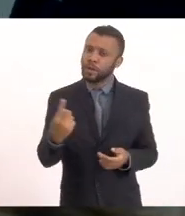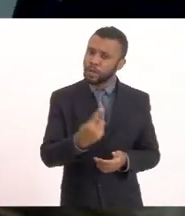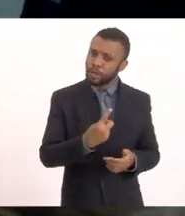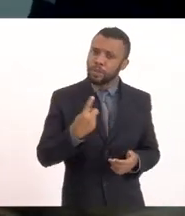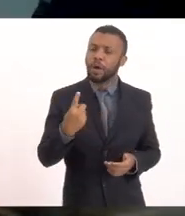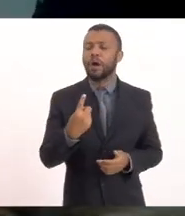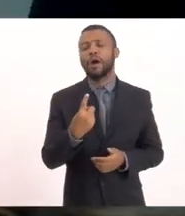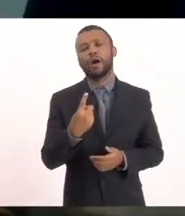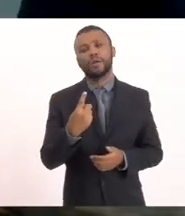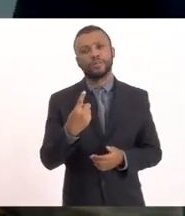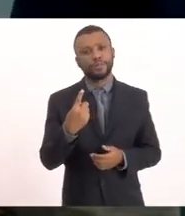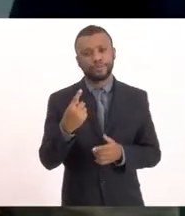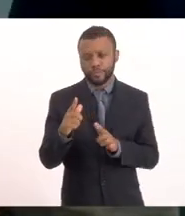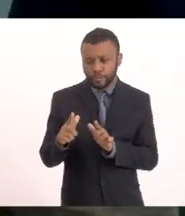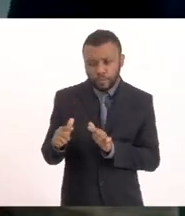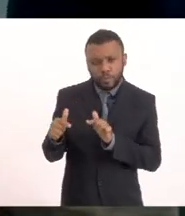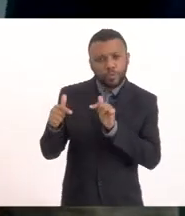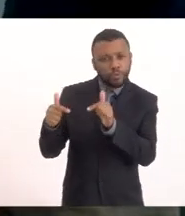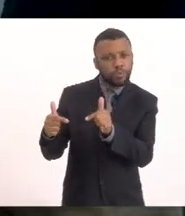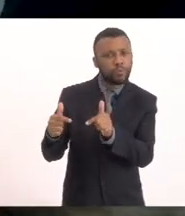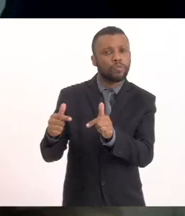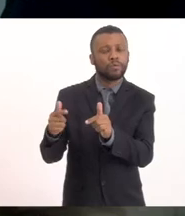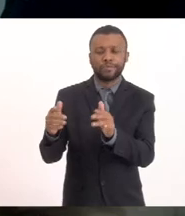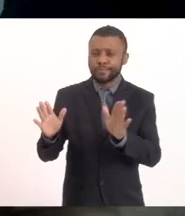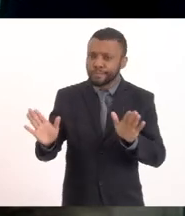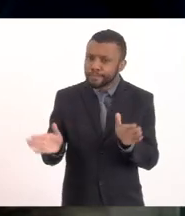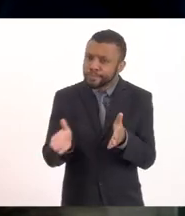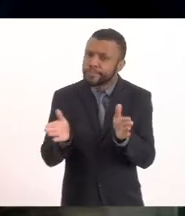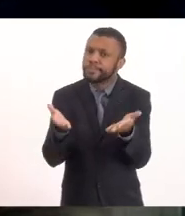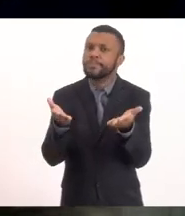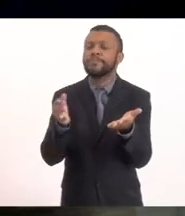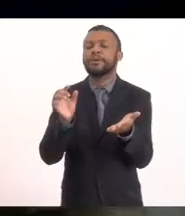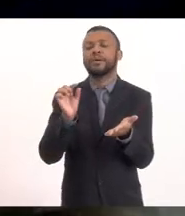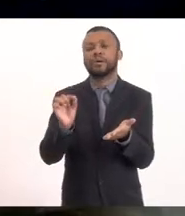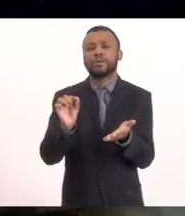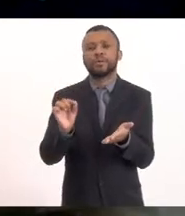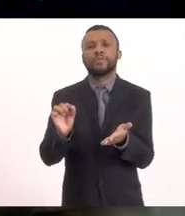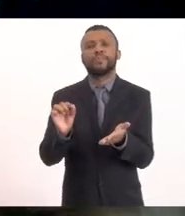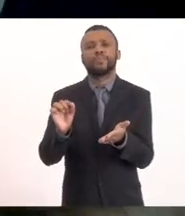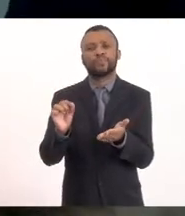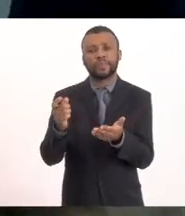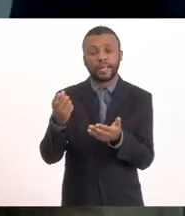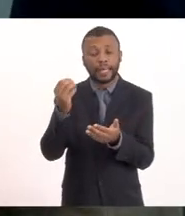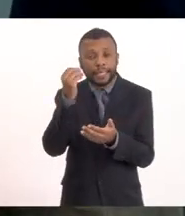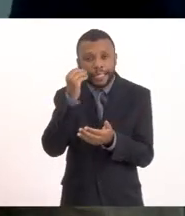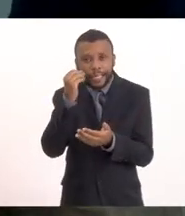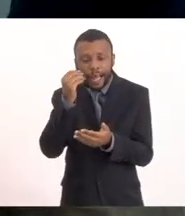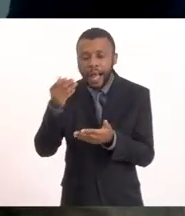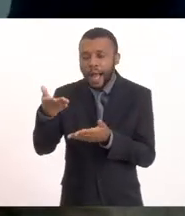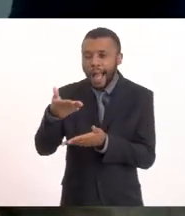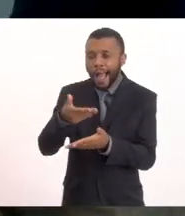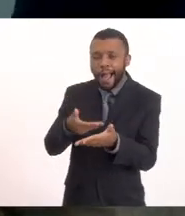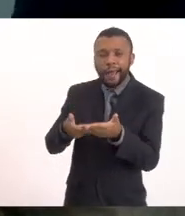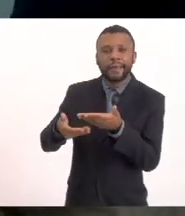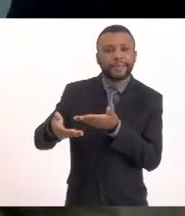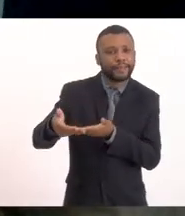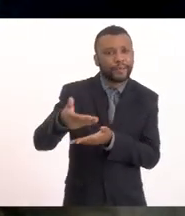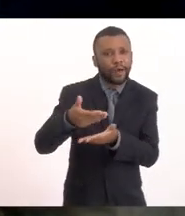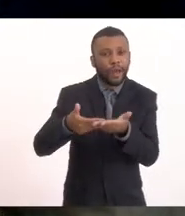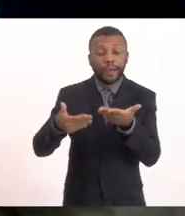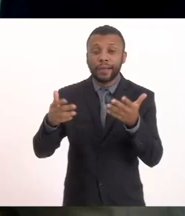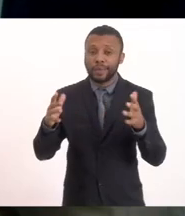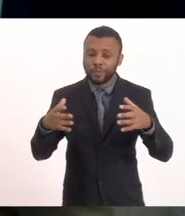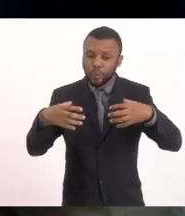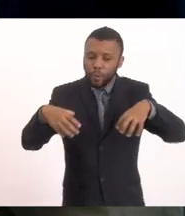isso Estamos promovendo A melhor Da troca hídrica Das lagoas Do complexo lagunar